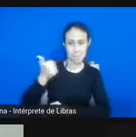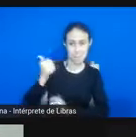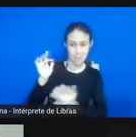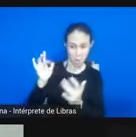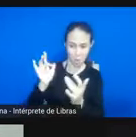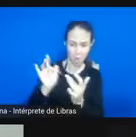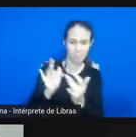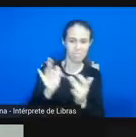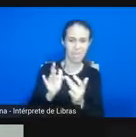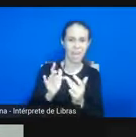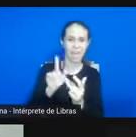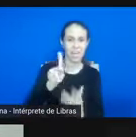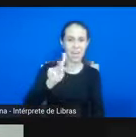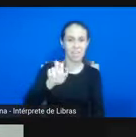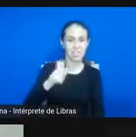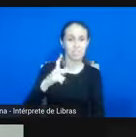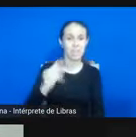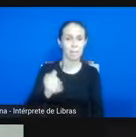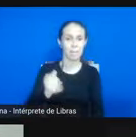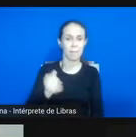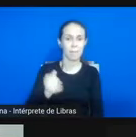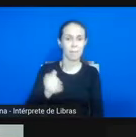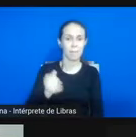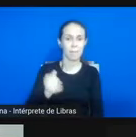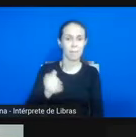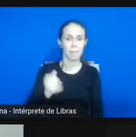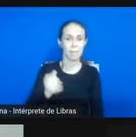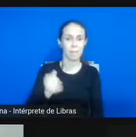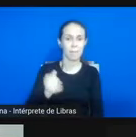já foi um contato feito na chave